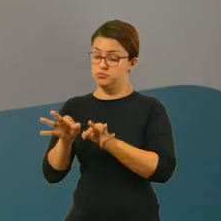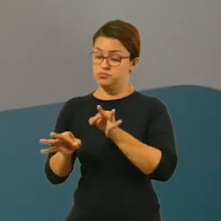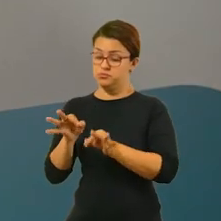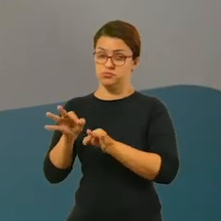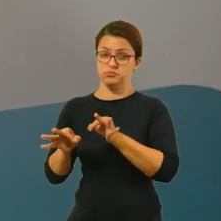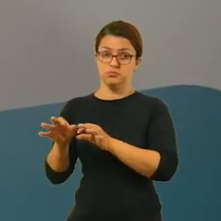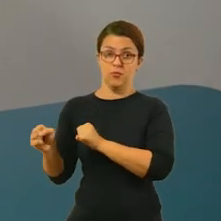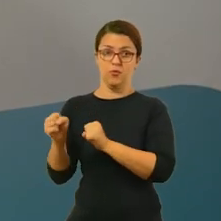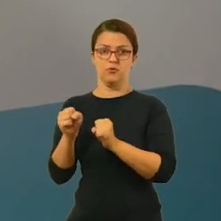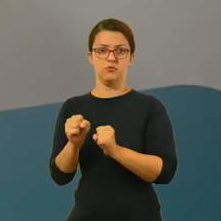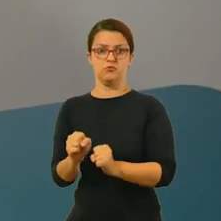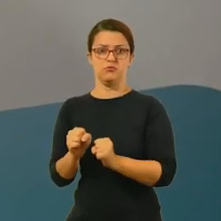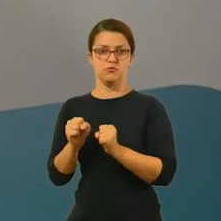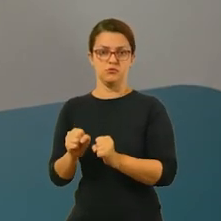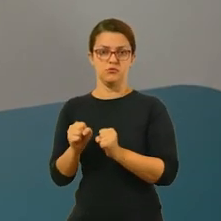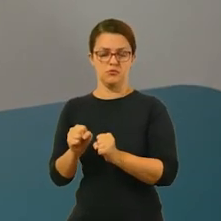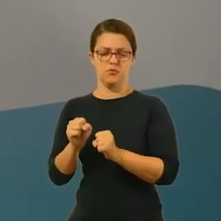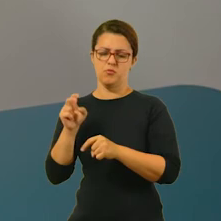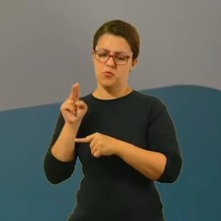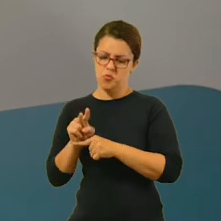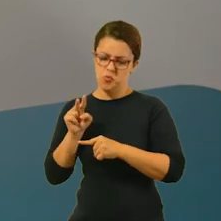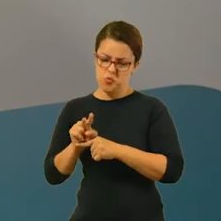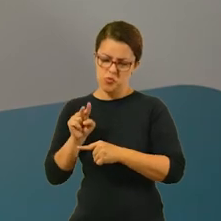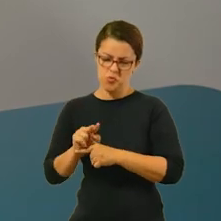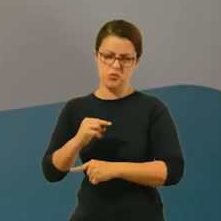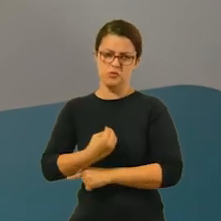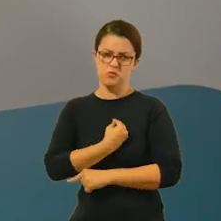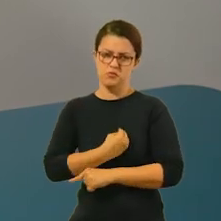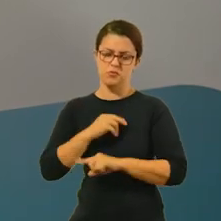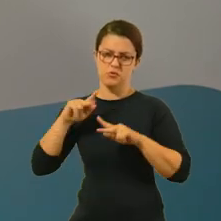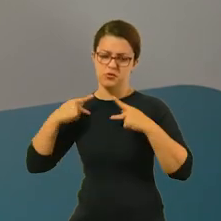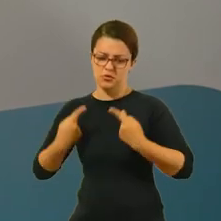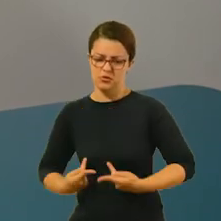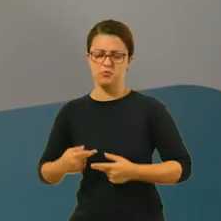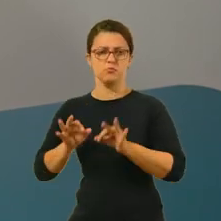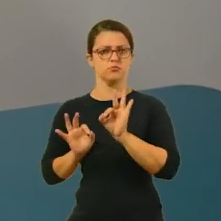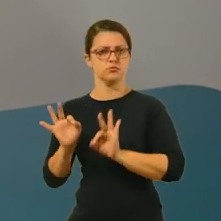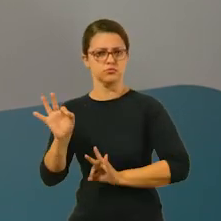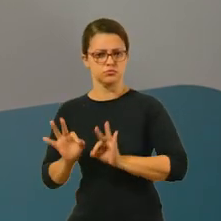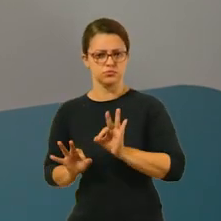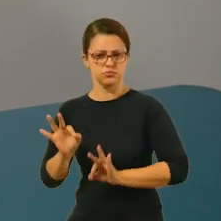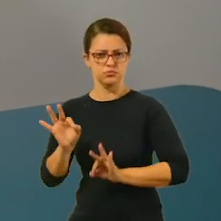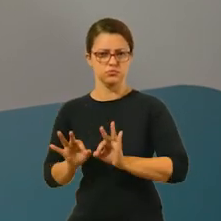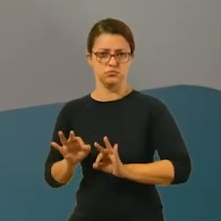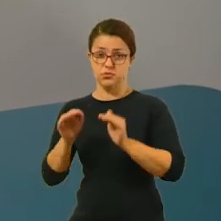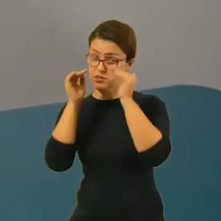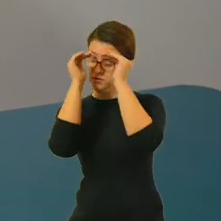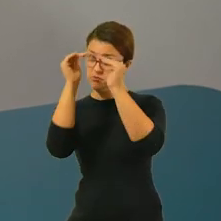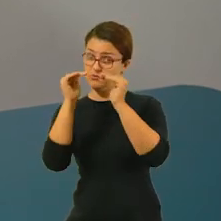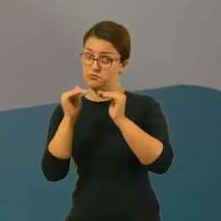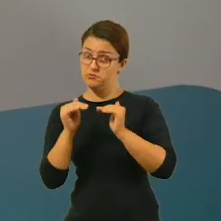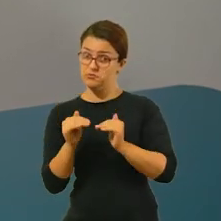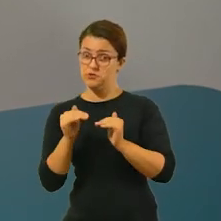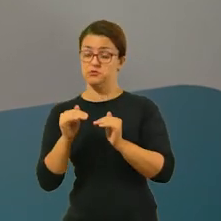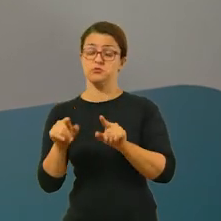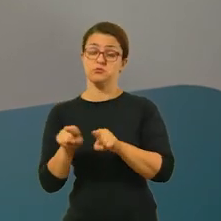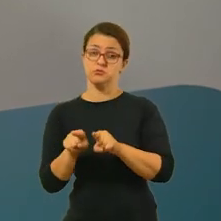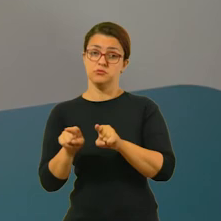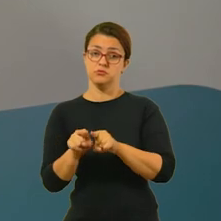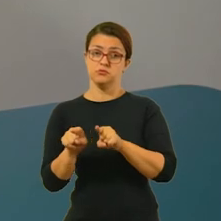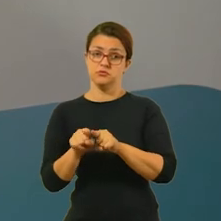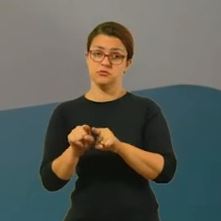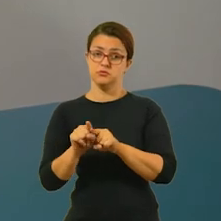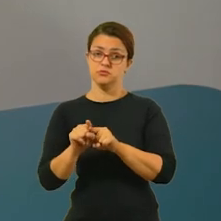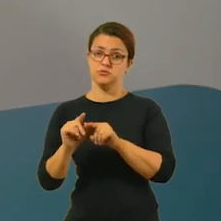Ele exerce o poder. Então, ele zela pela vida humana, ele zela pela ordem e ele zela pela soberania do